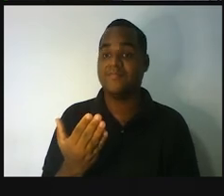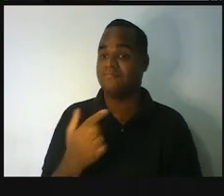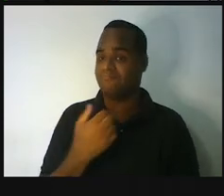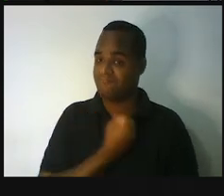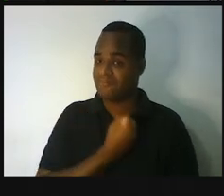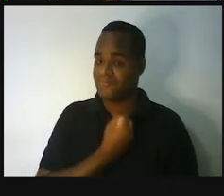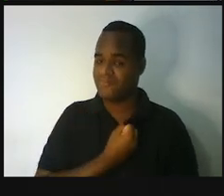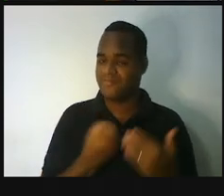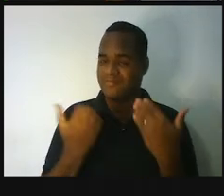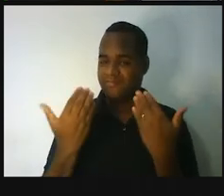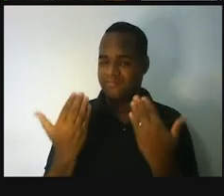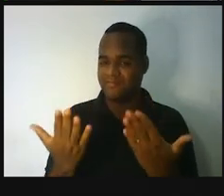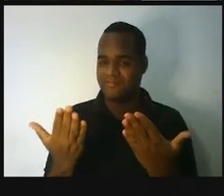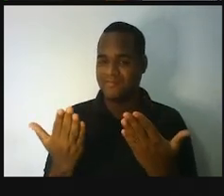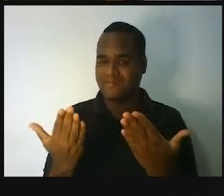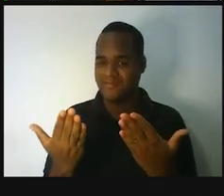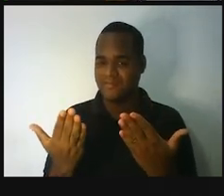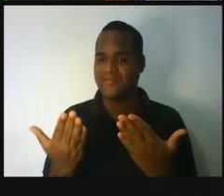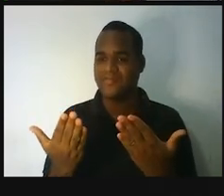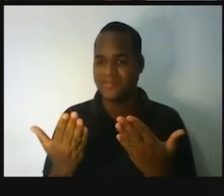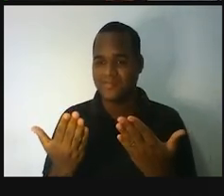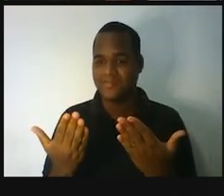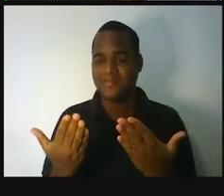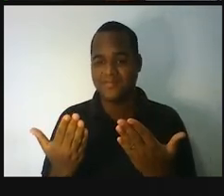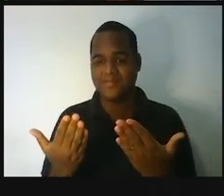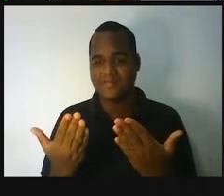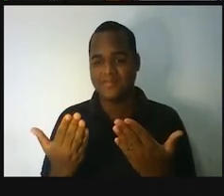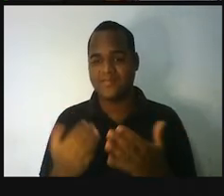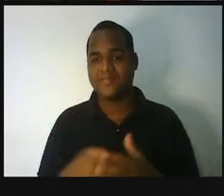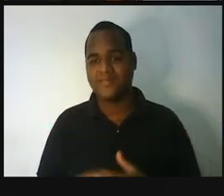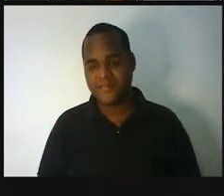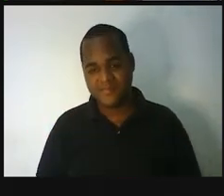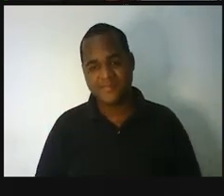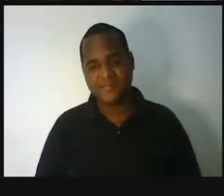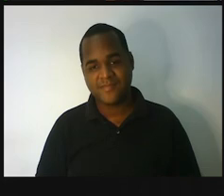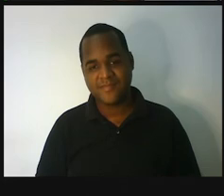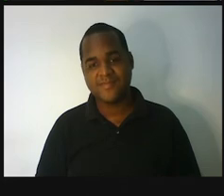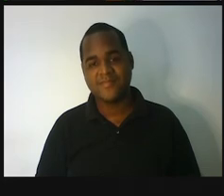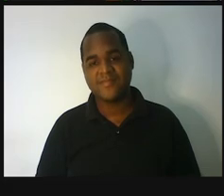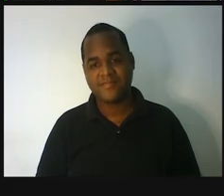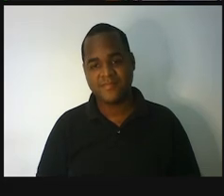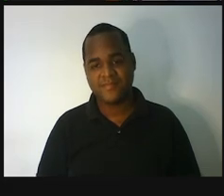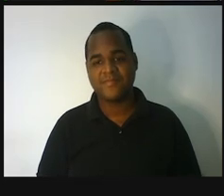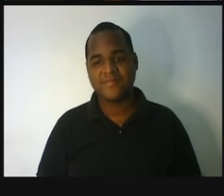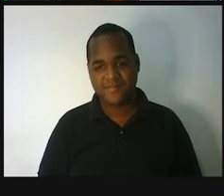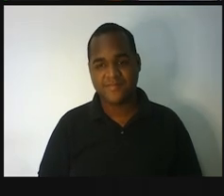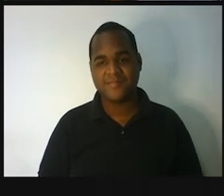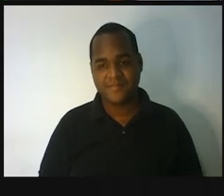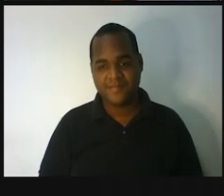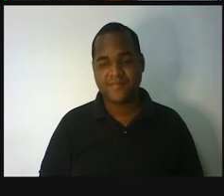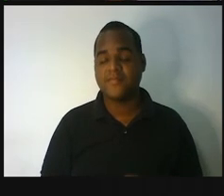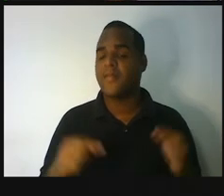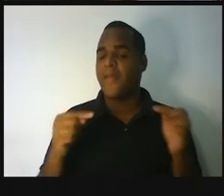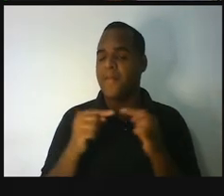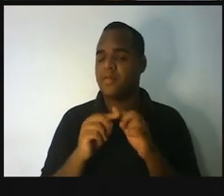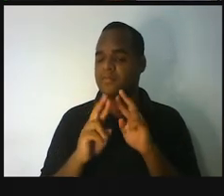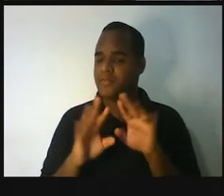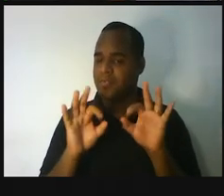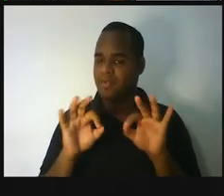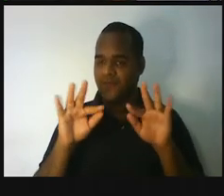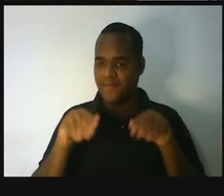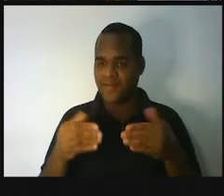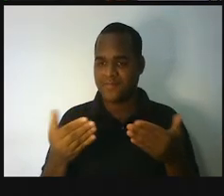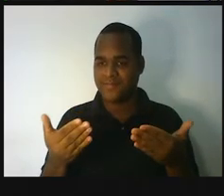justamente os 13.511.653, que é o resultado que está na